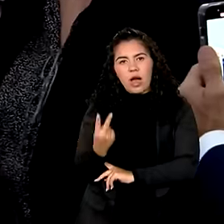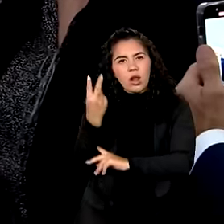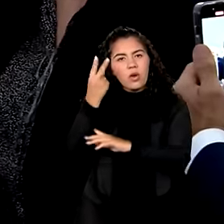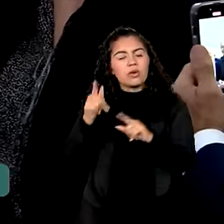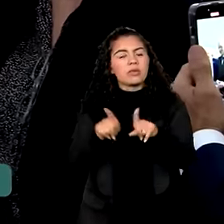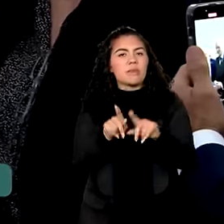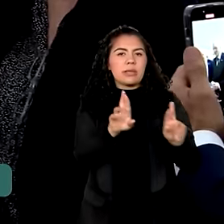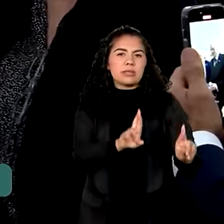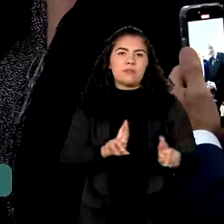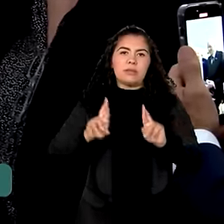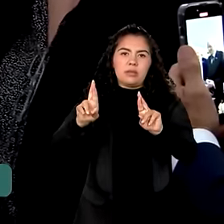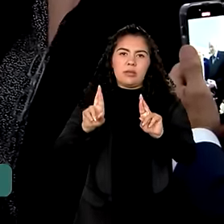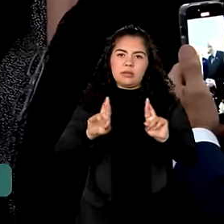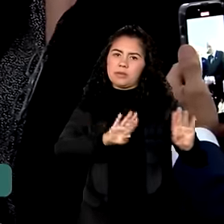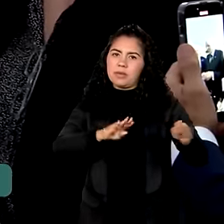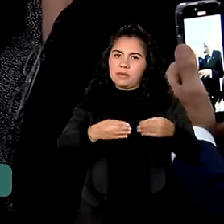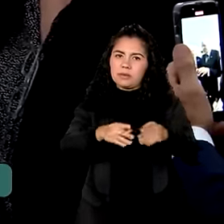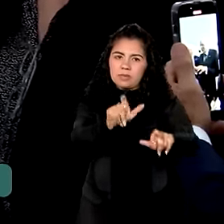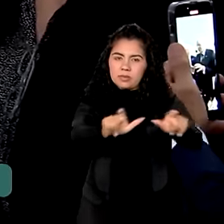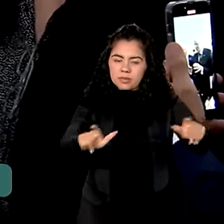esperança para a humanidade.